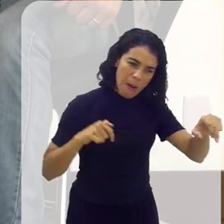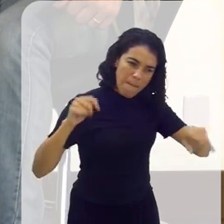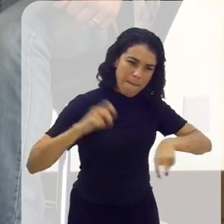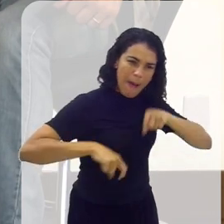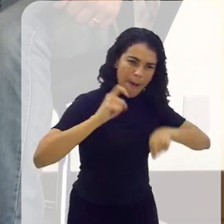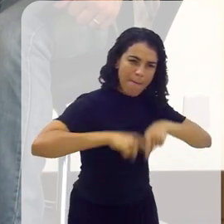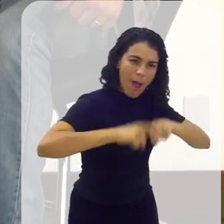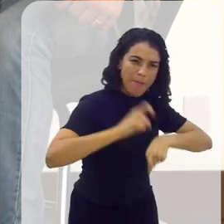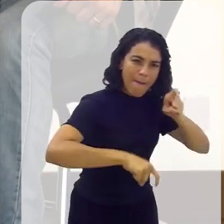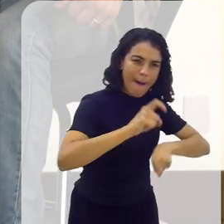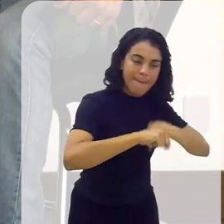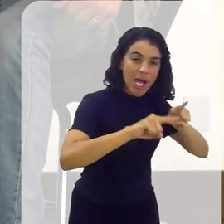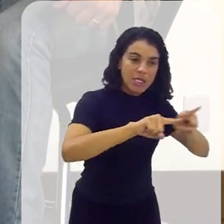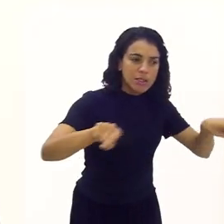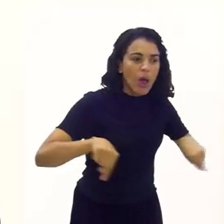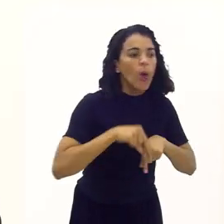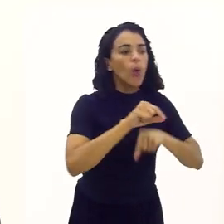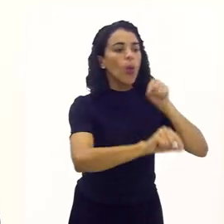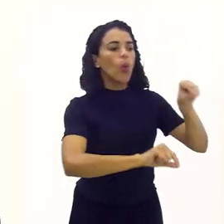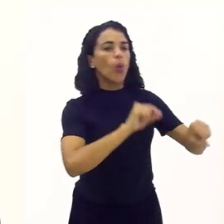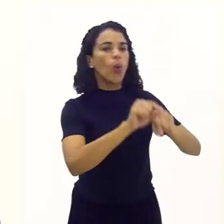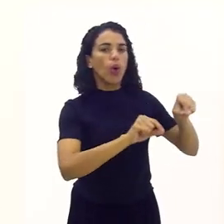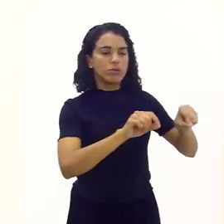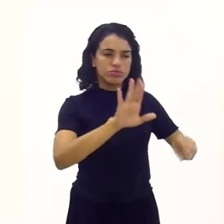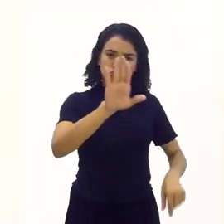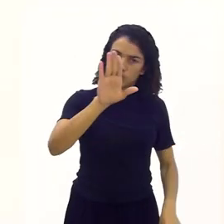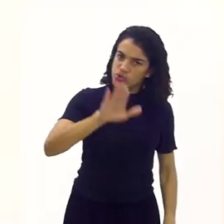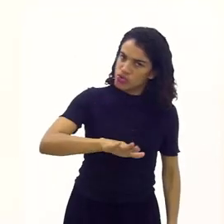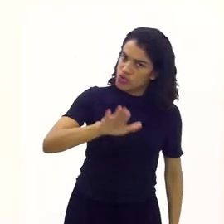a sala. Olha eu. O é isso?